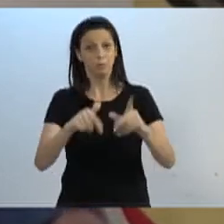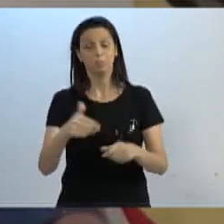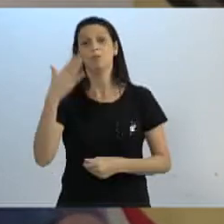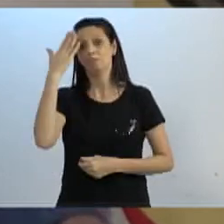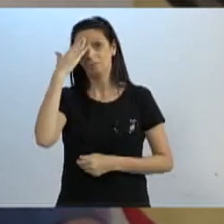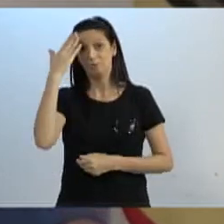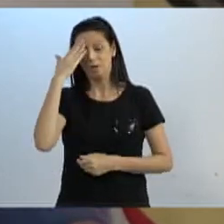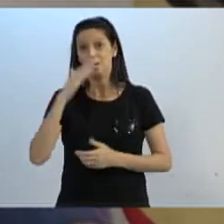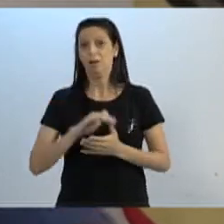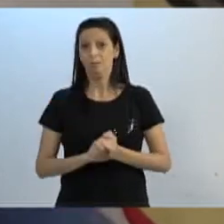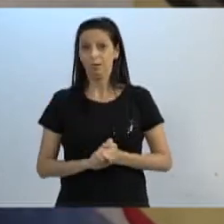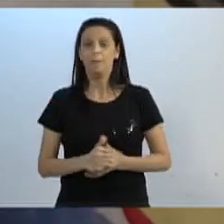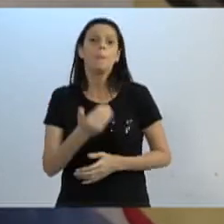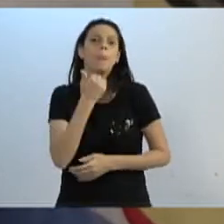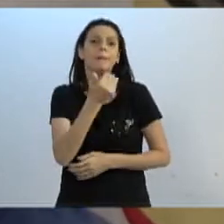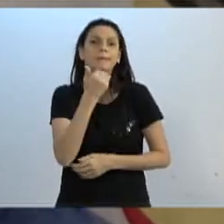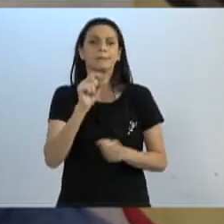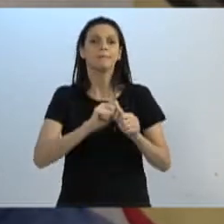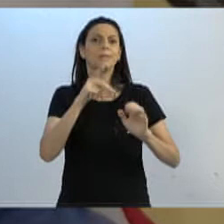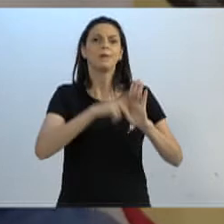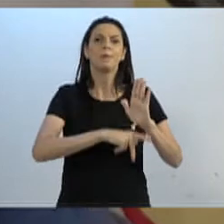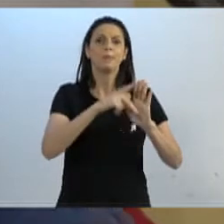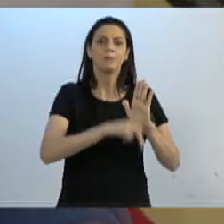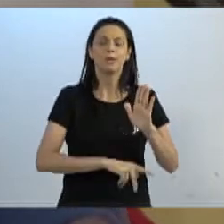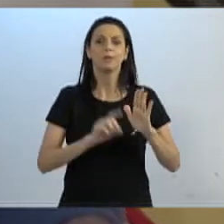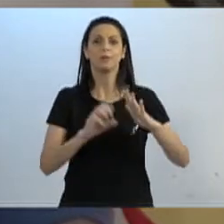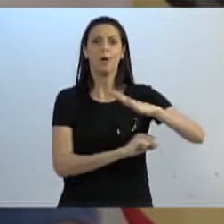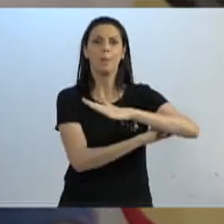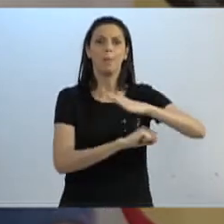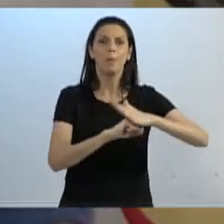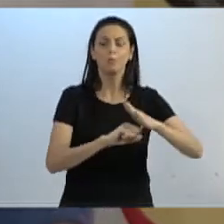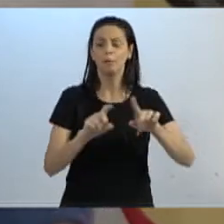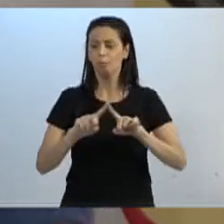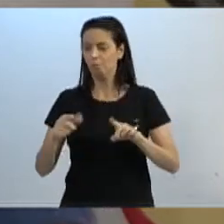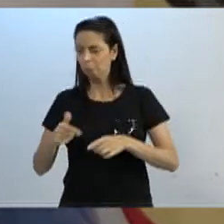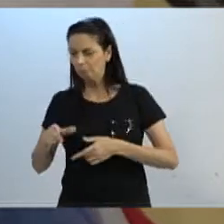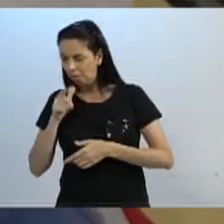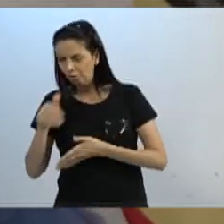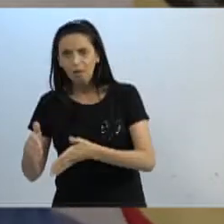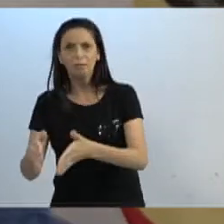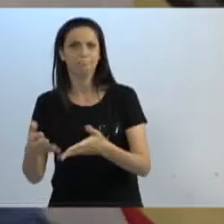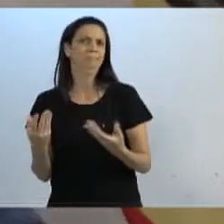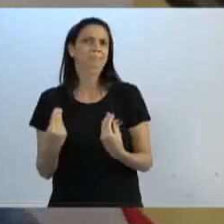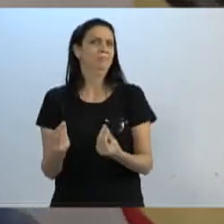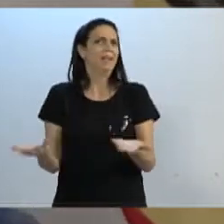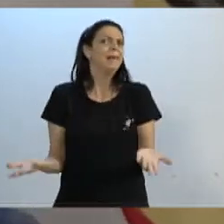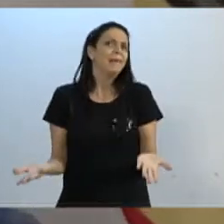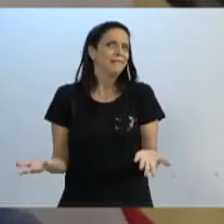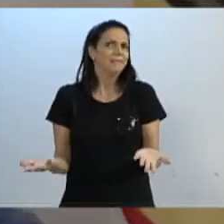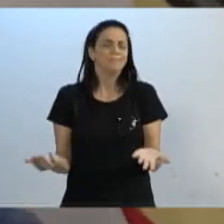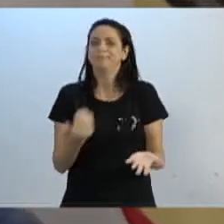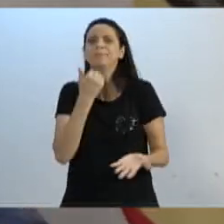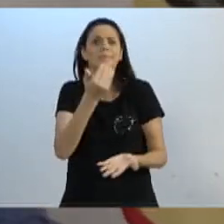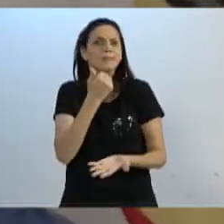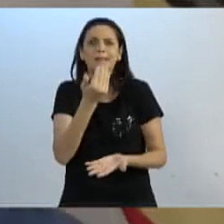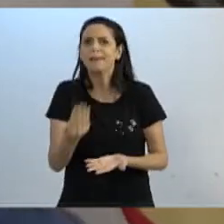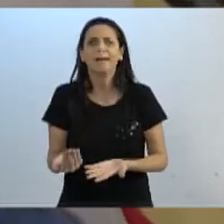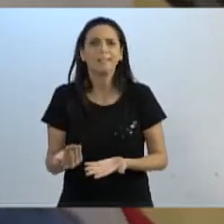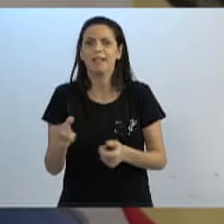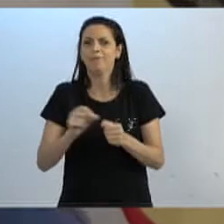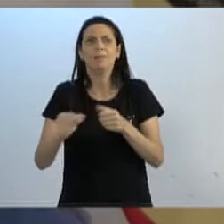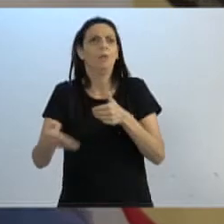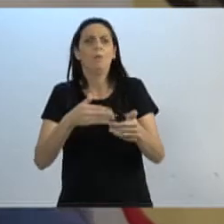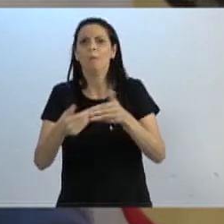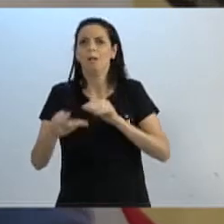que não adianta fazer o projeto de uma ponte se não tem rio. Não adianta fazer qualquer